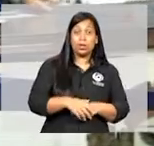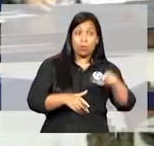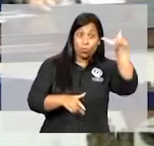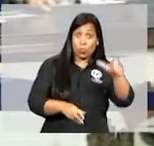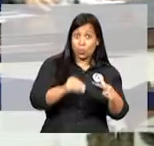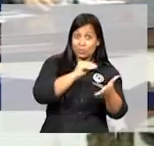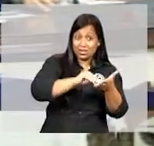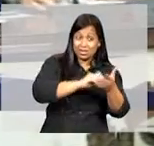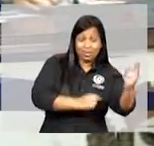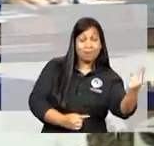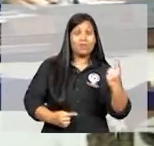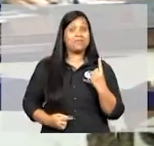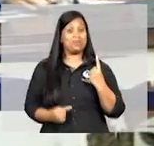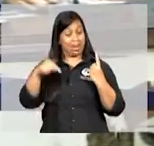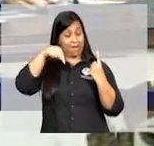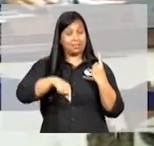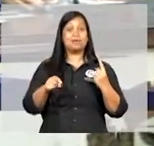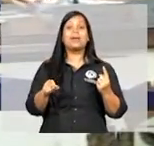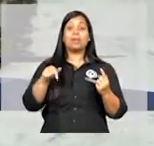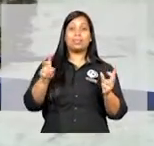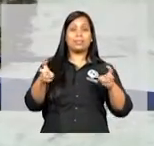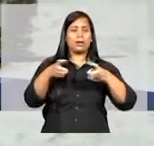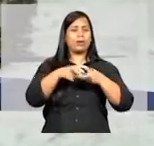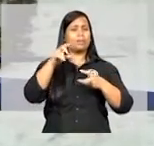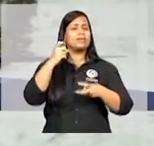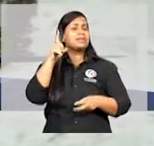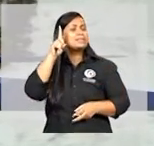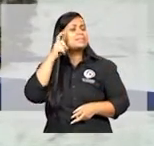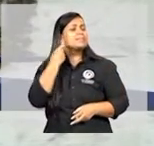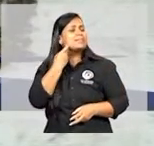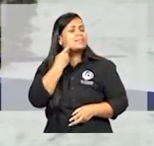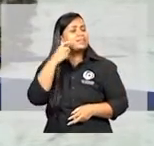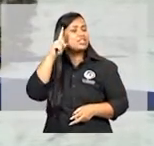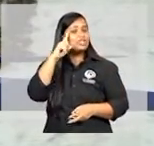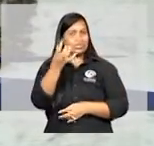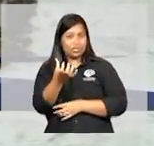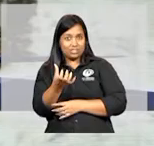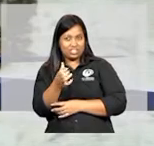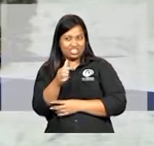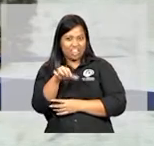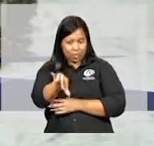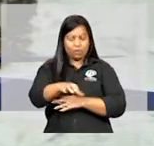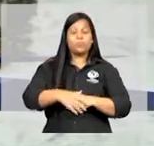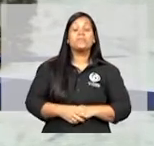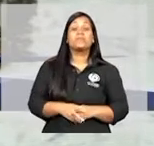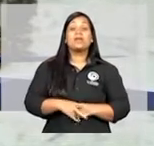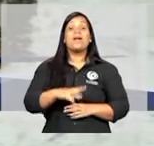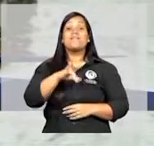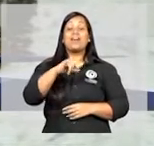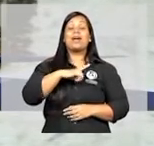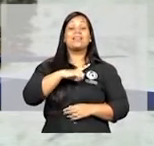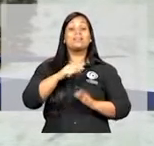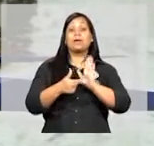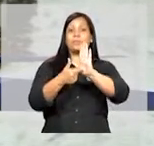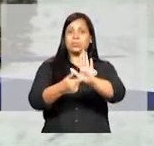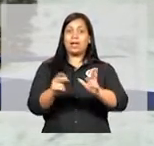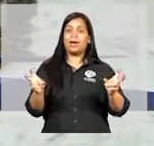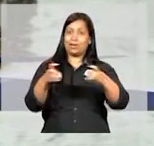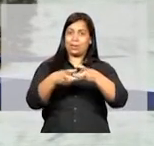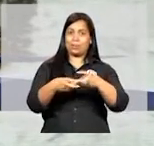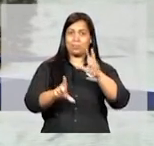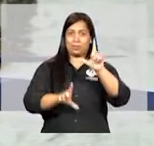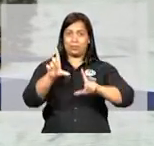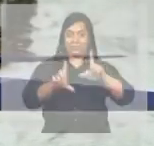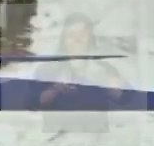Aldenis virá à Câmara na sexta-feira, dia 9 de abril. A reunião terá transmissão ao vivo pela TV Câmara a partir das 10